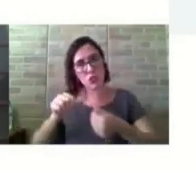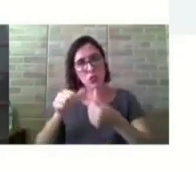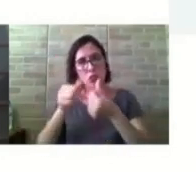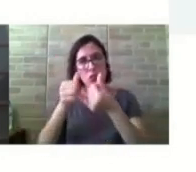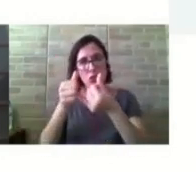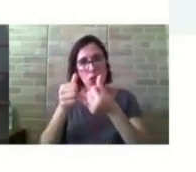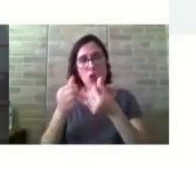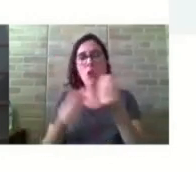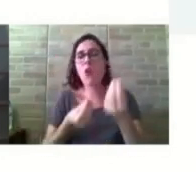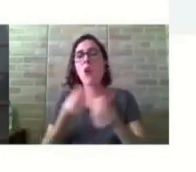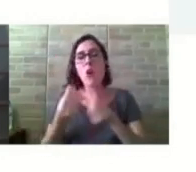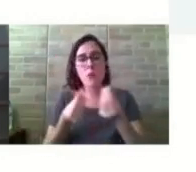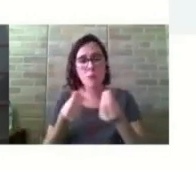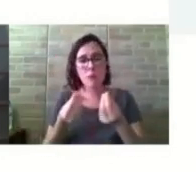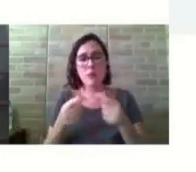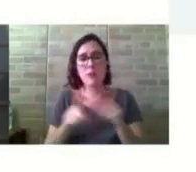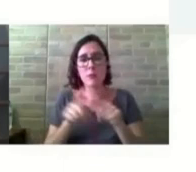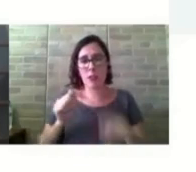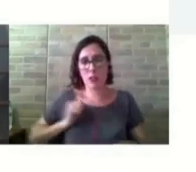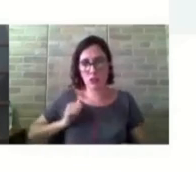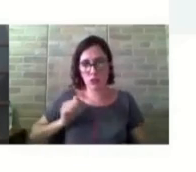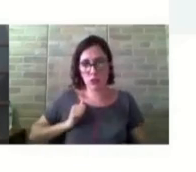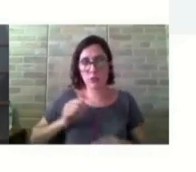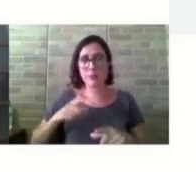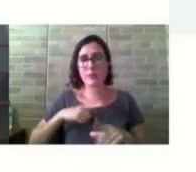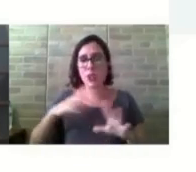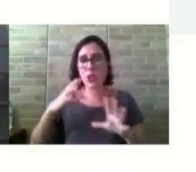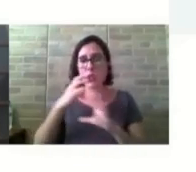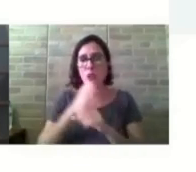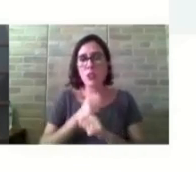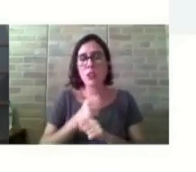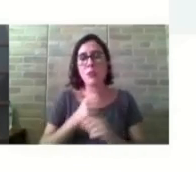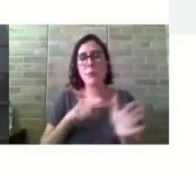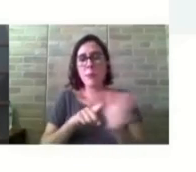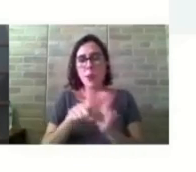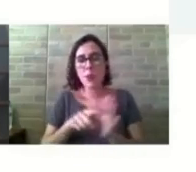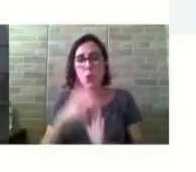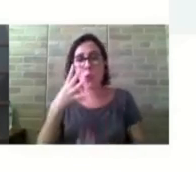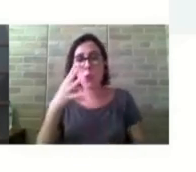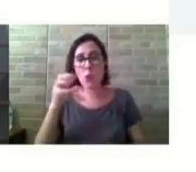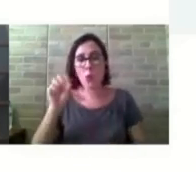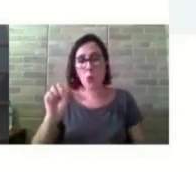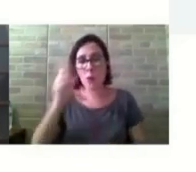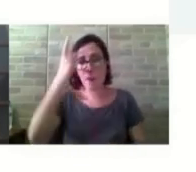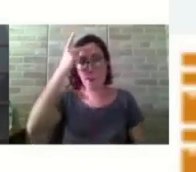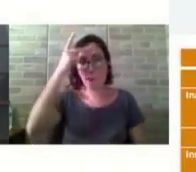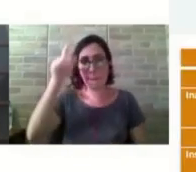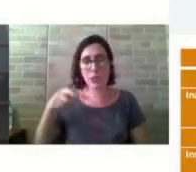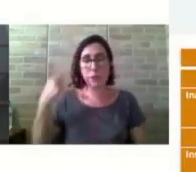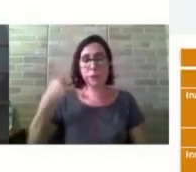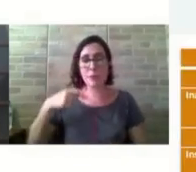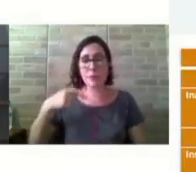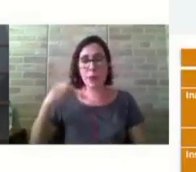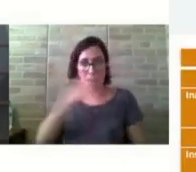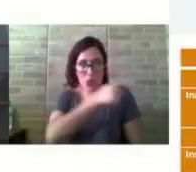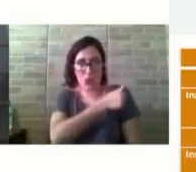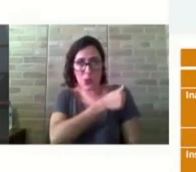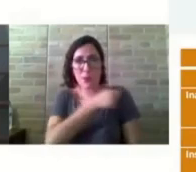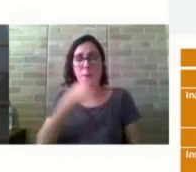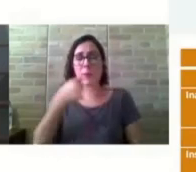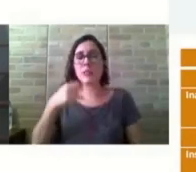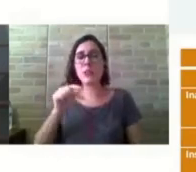que ela é constituída por 48 perguntas, onde os alunos deveriam atribuir uma nota de zero